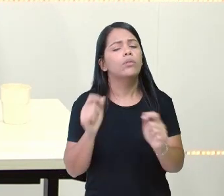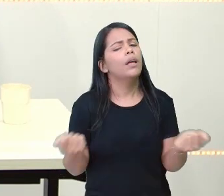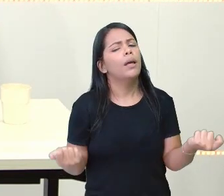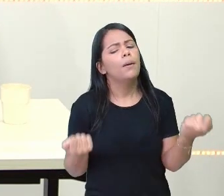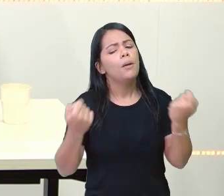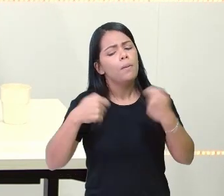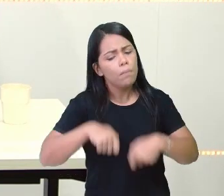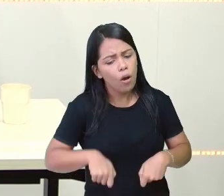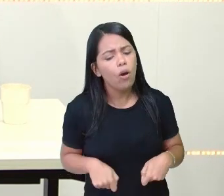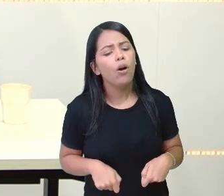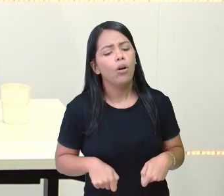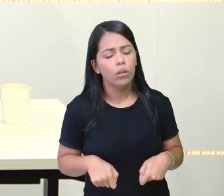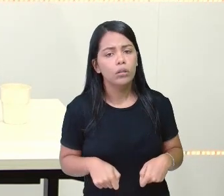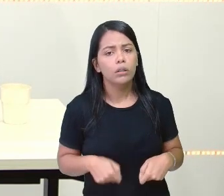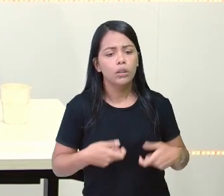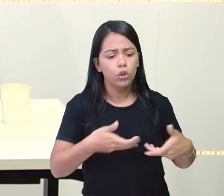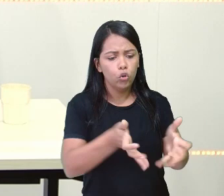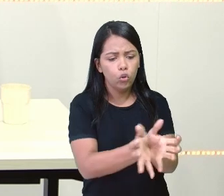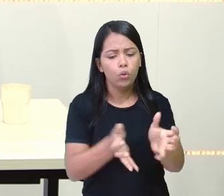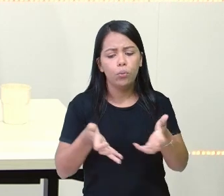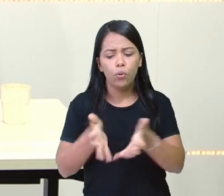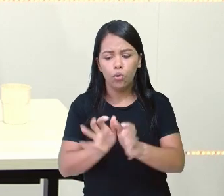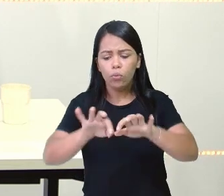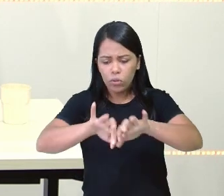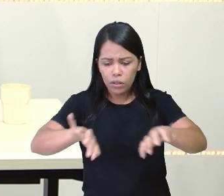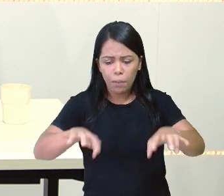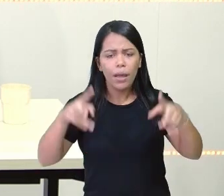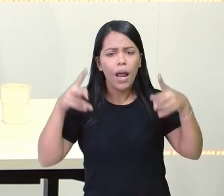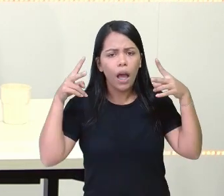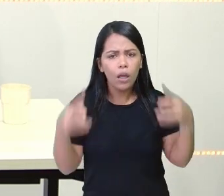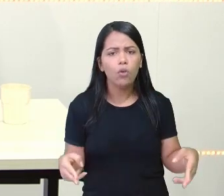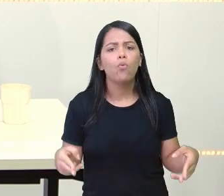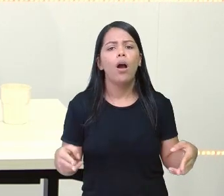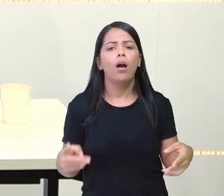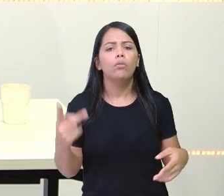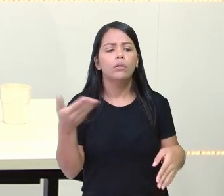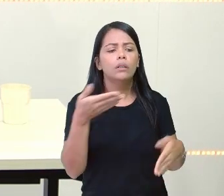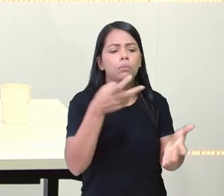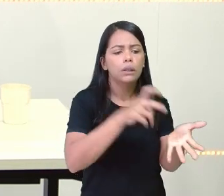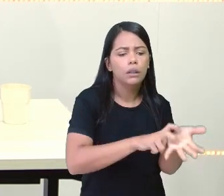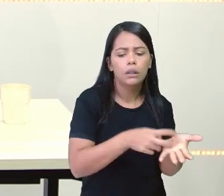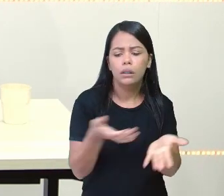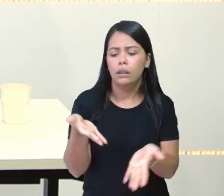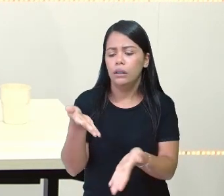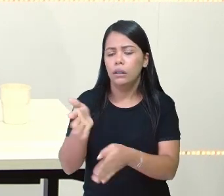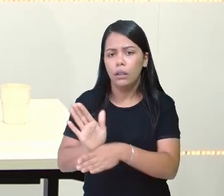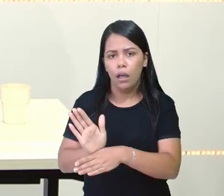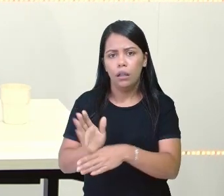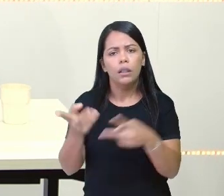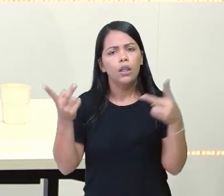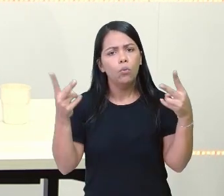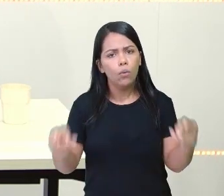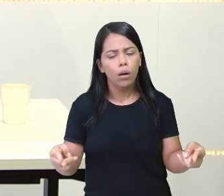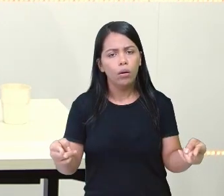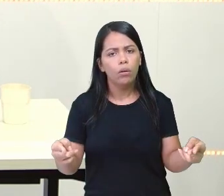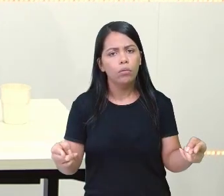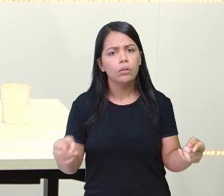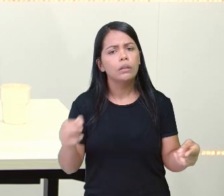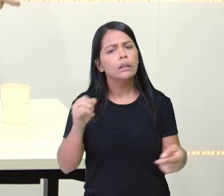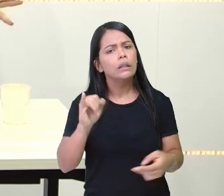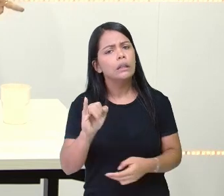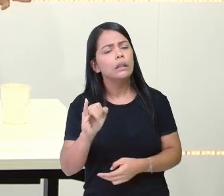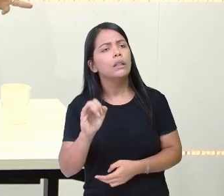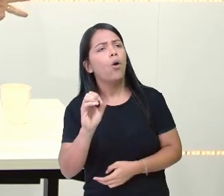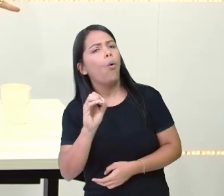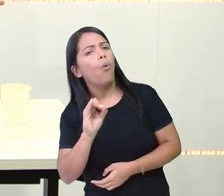dividir igualmente essa quantidade nos dois turnos? Sim ou não? E por quê? Quando eu pergunto,